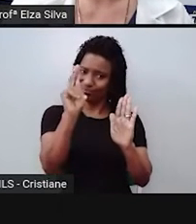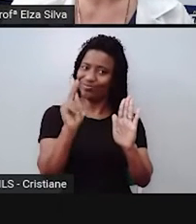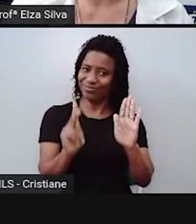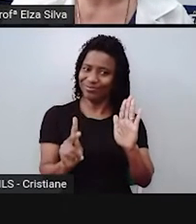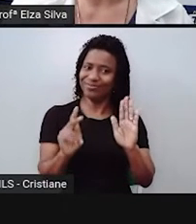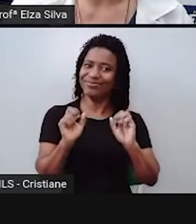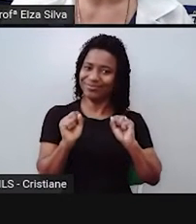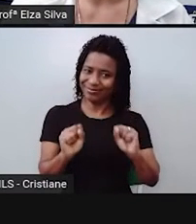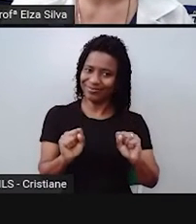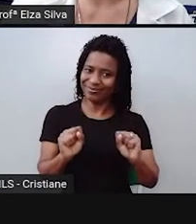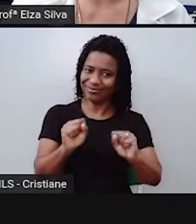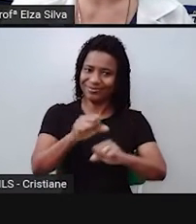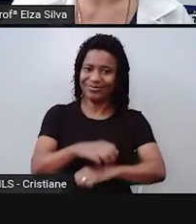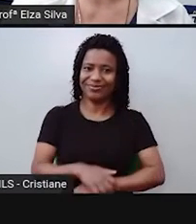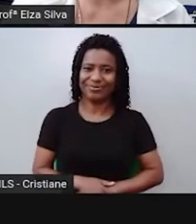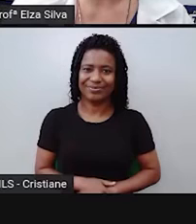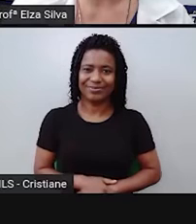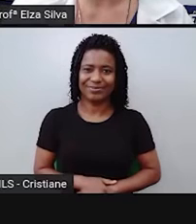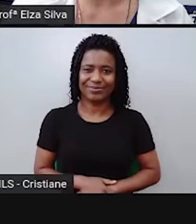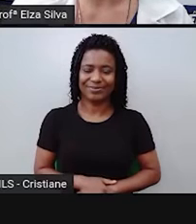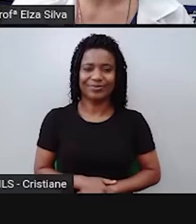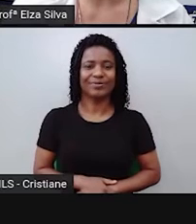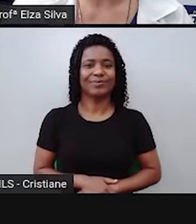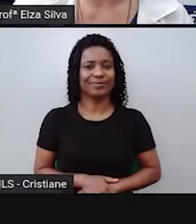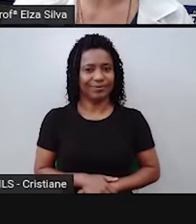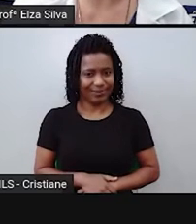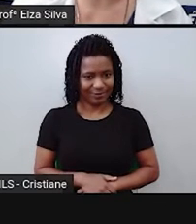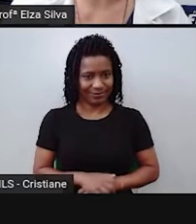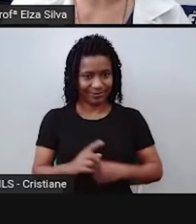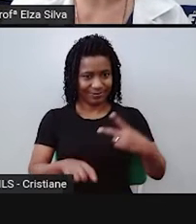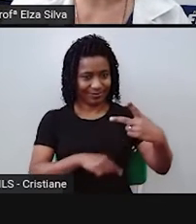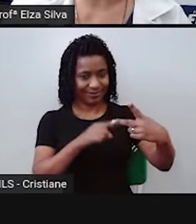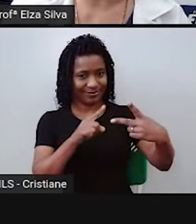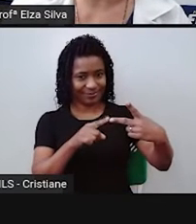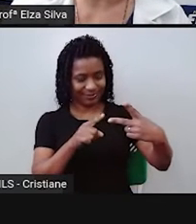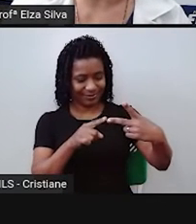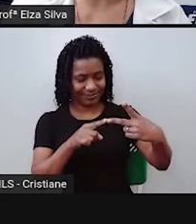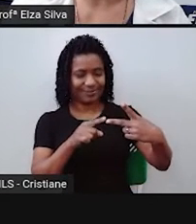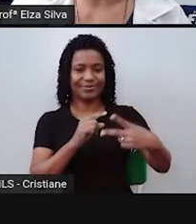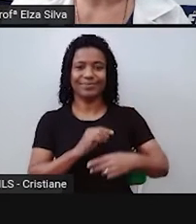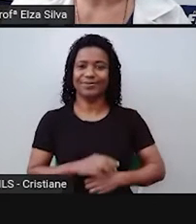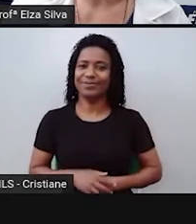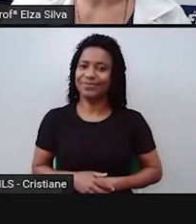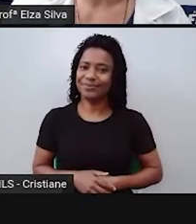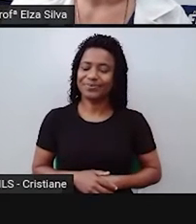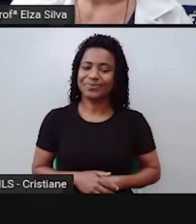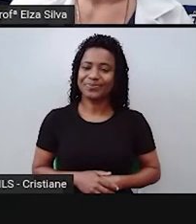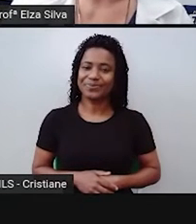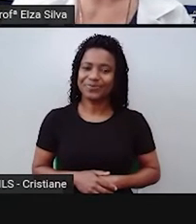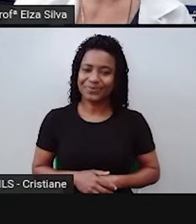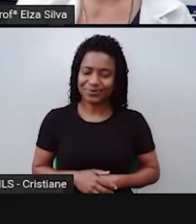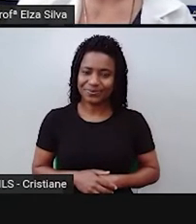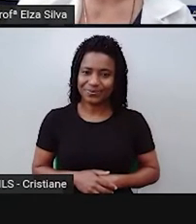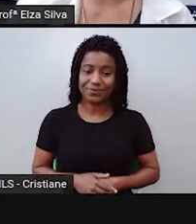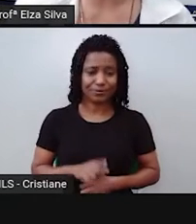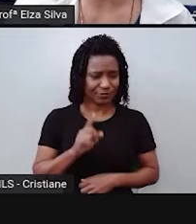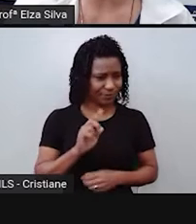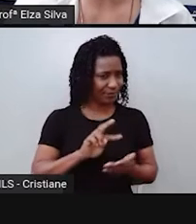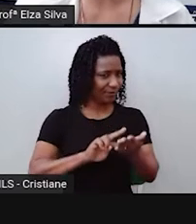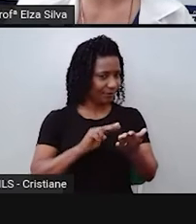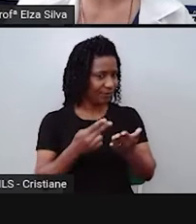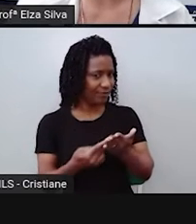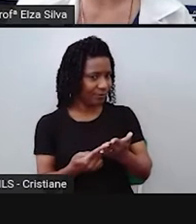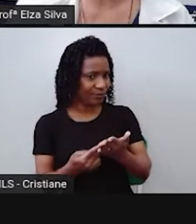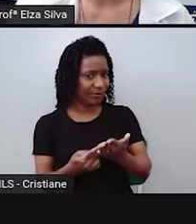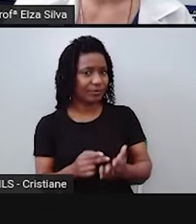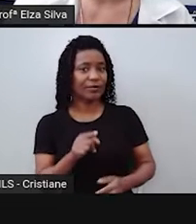Do you know what connectives are, when and where to use them? Você sabe o que são